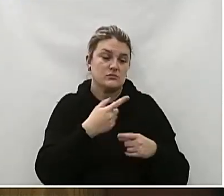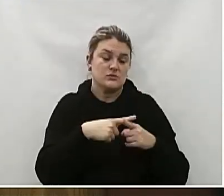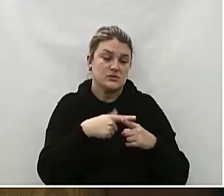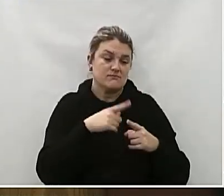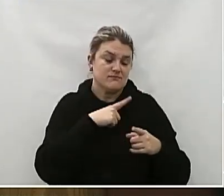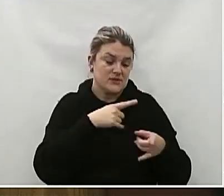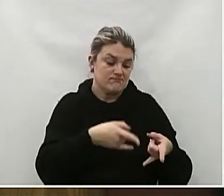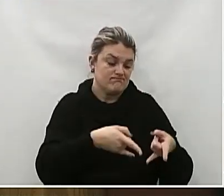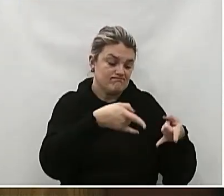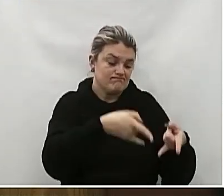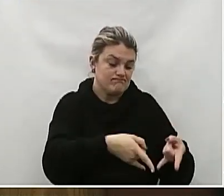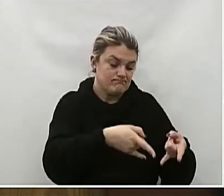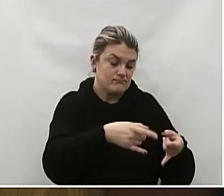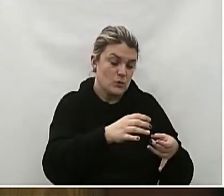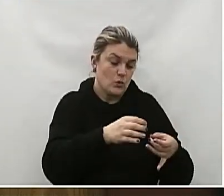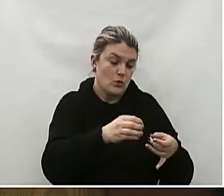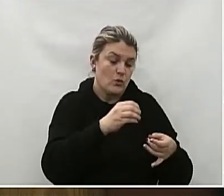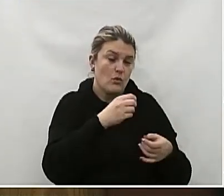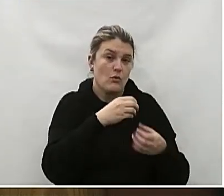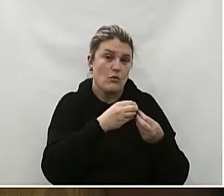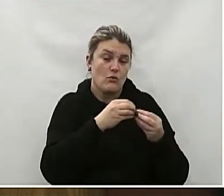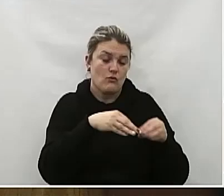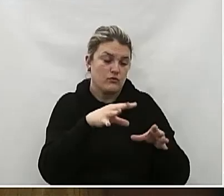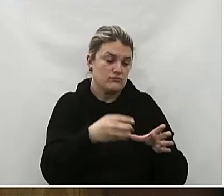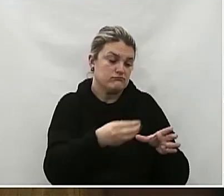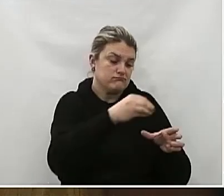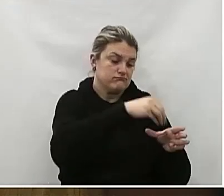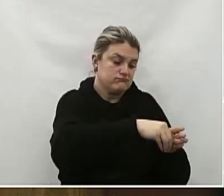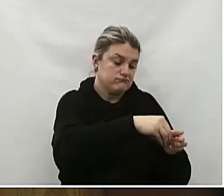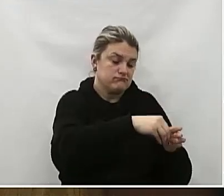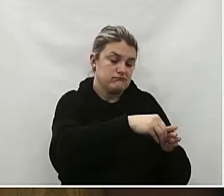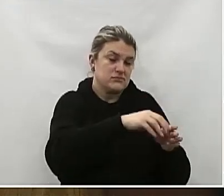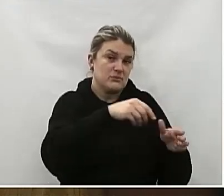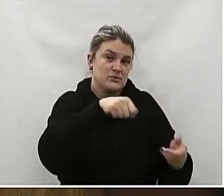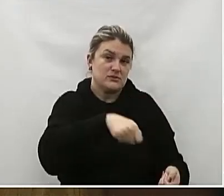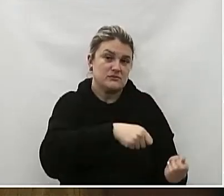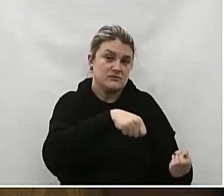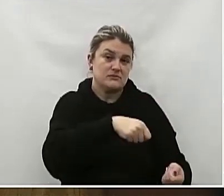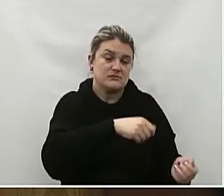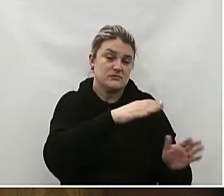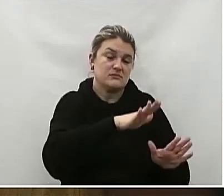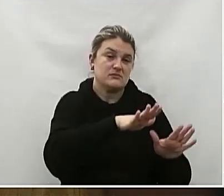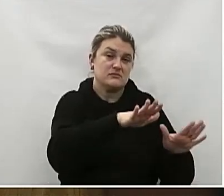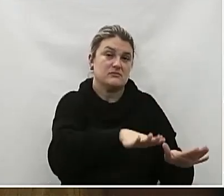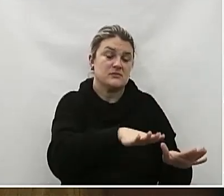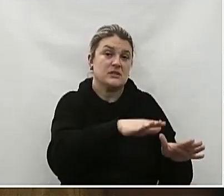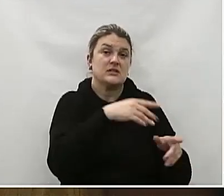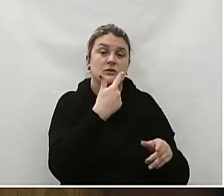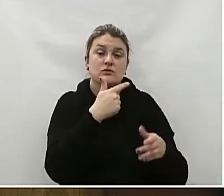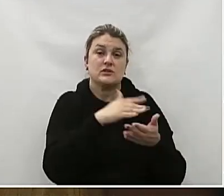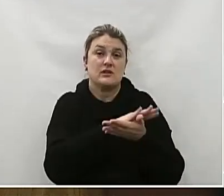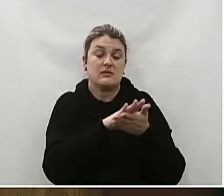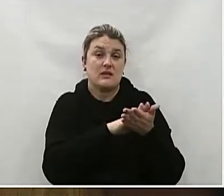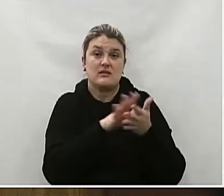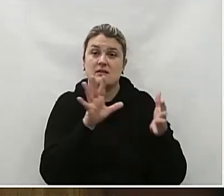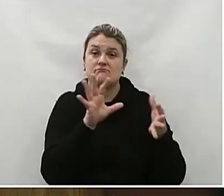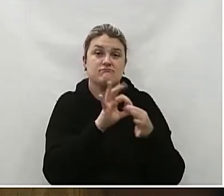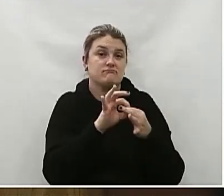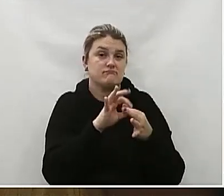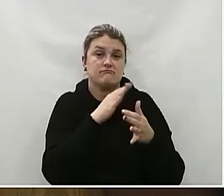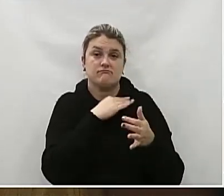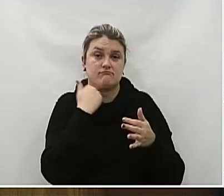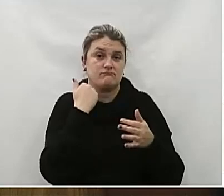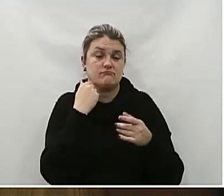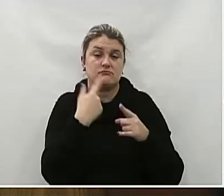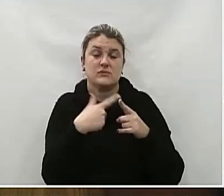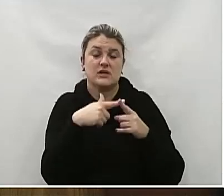No bairro Proporciona Um local Adequado Para realizar Velórios E cerimônias Religiosas Ou culturais Ligados A morte Isso evita